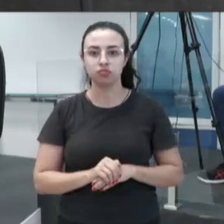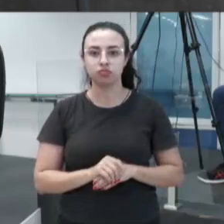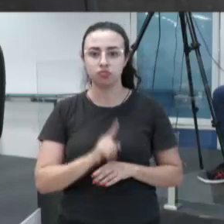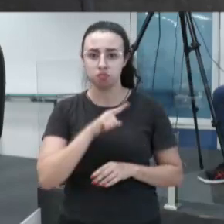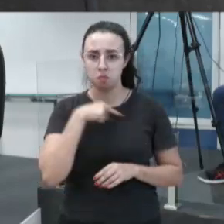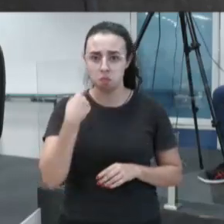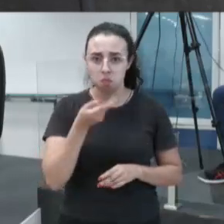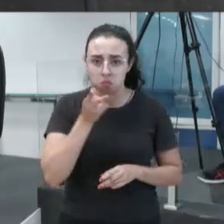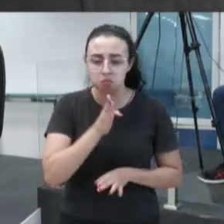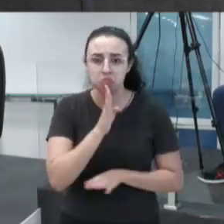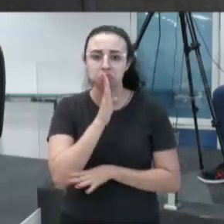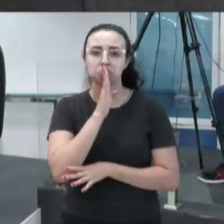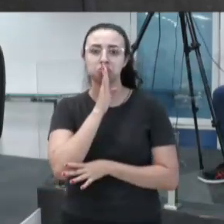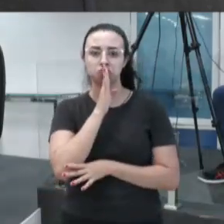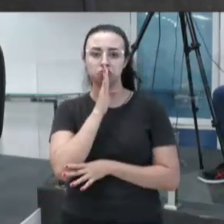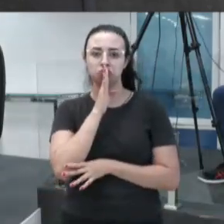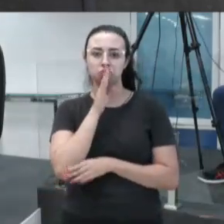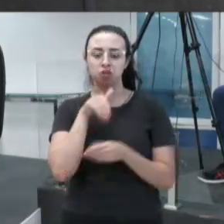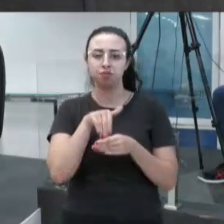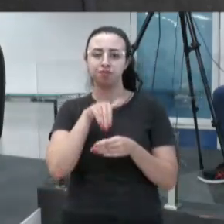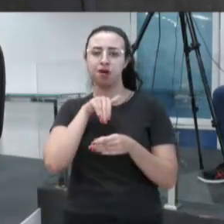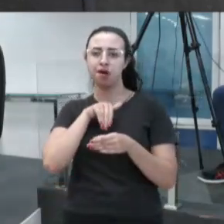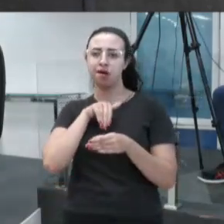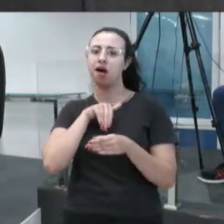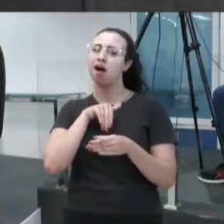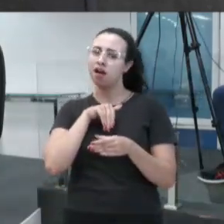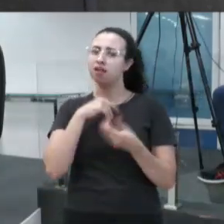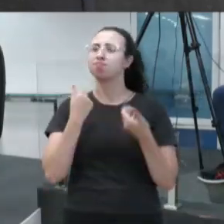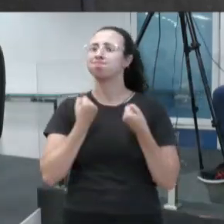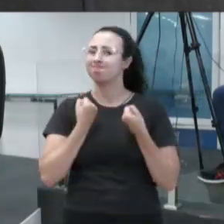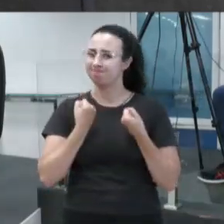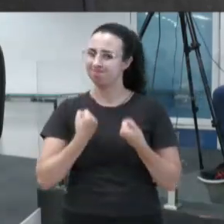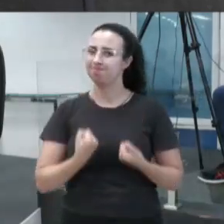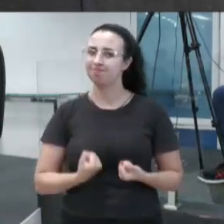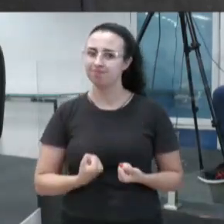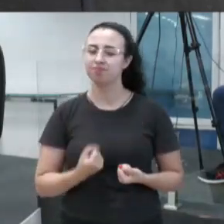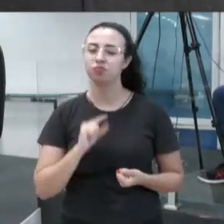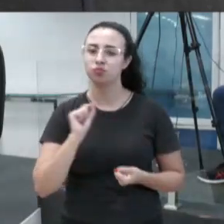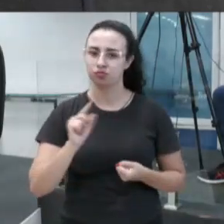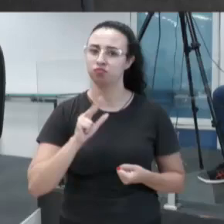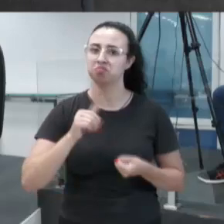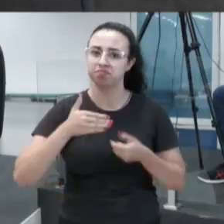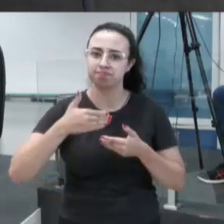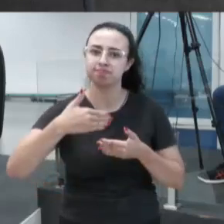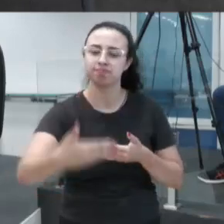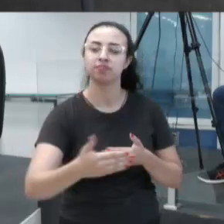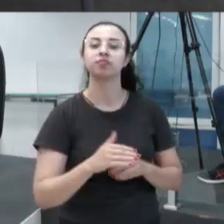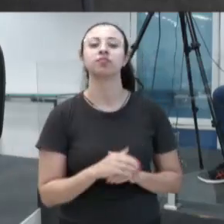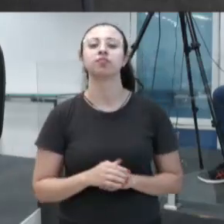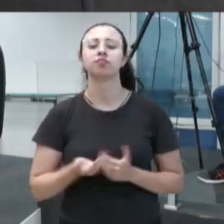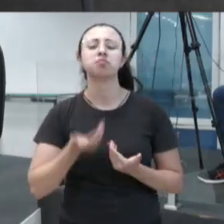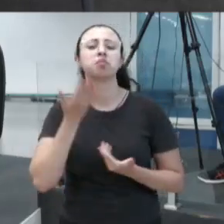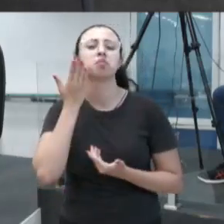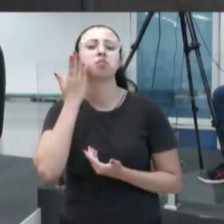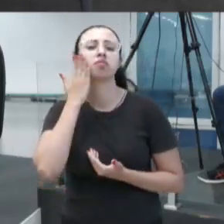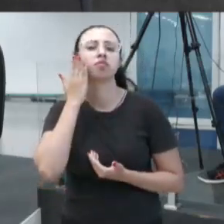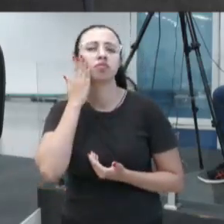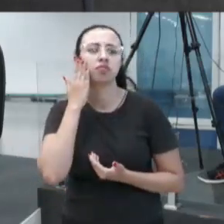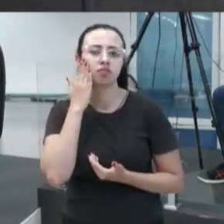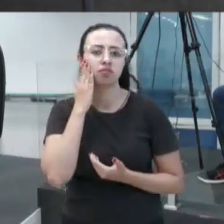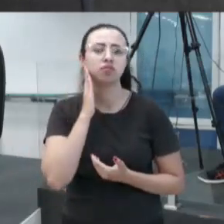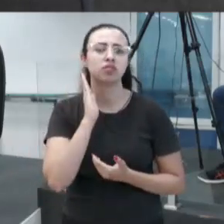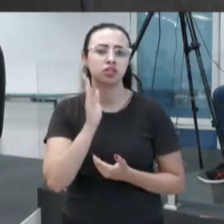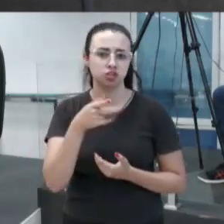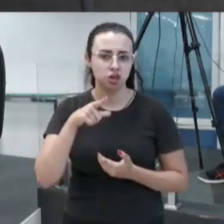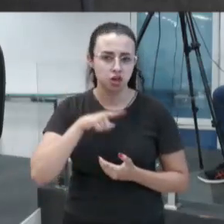ficar calados diante disso? É pesado, é pesado o que está por vir. Eu quero ver. Eu já